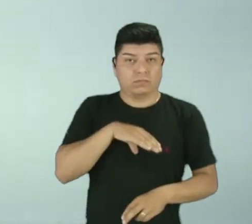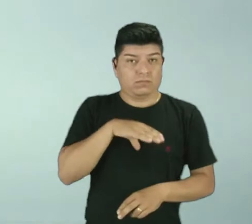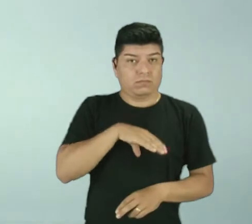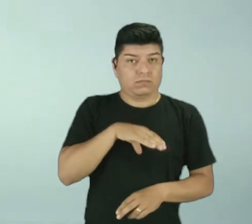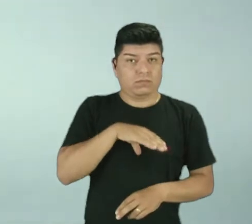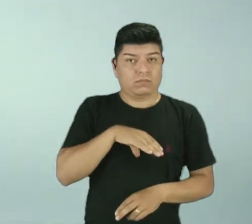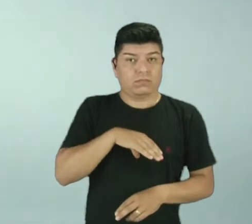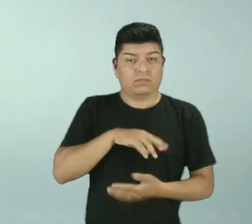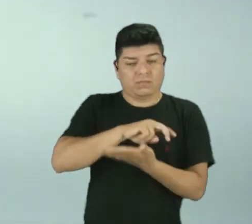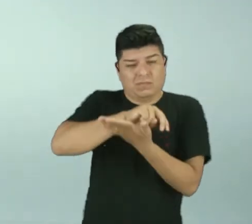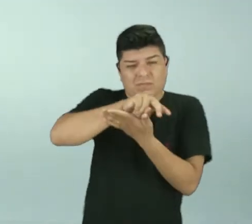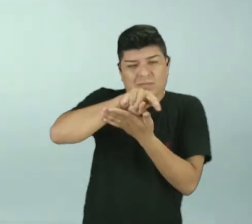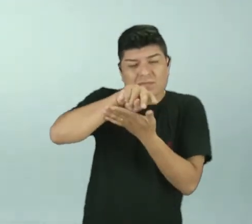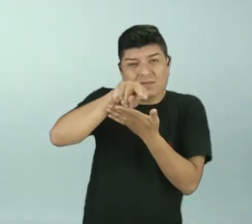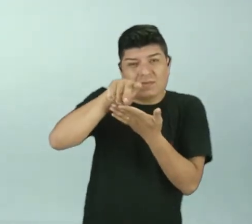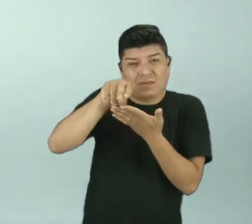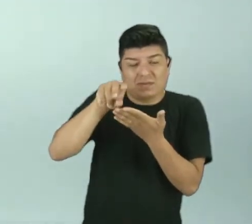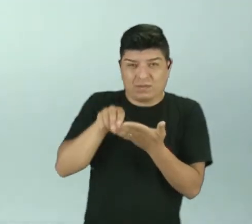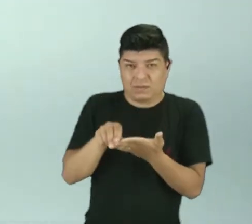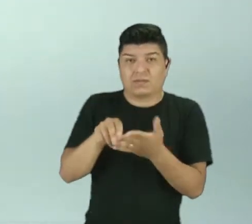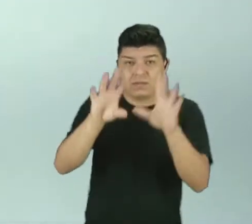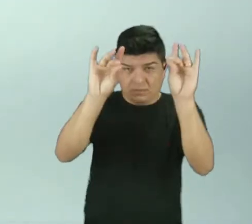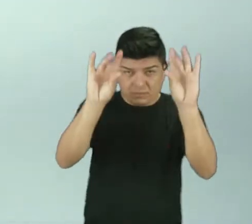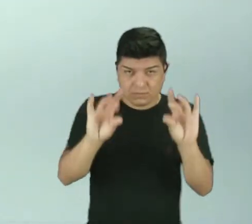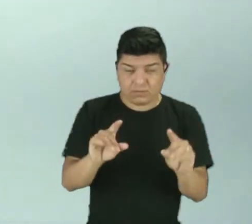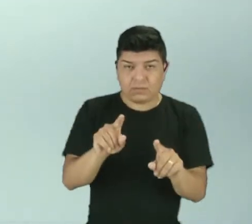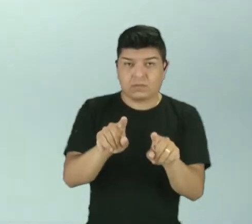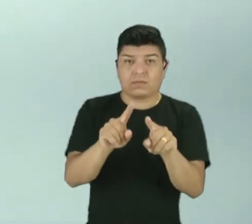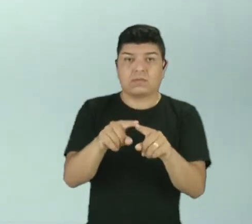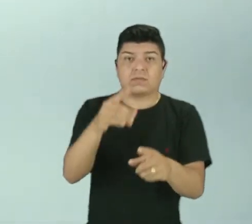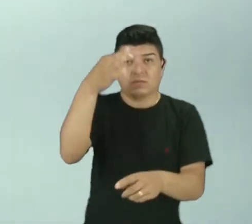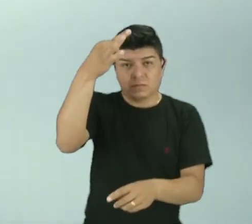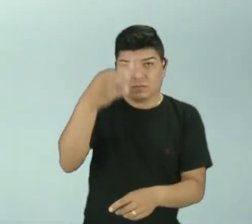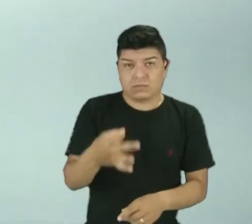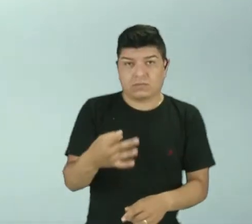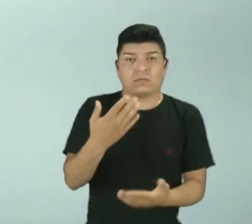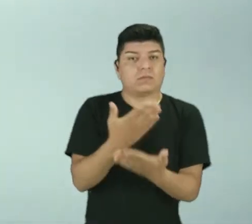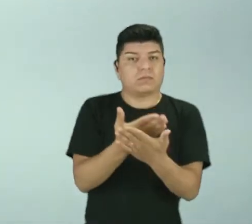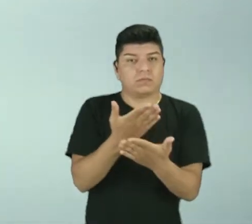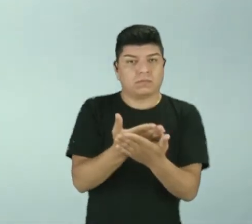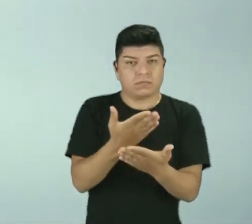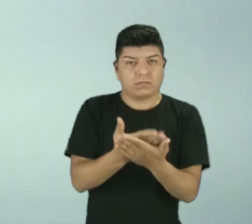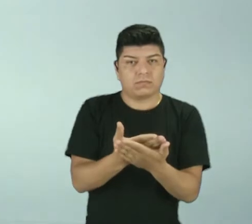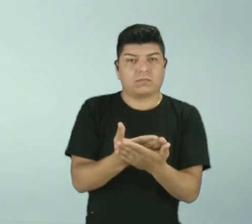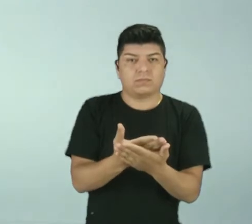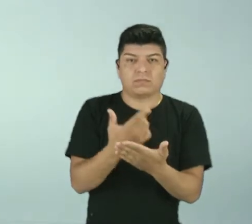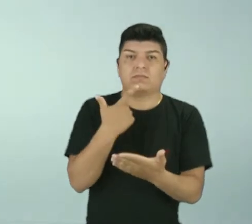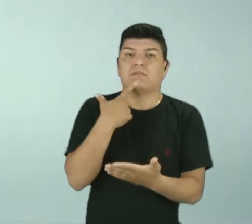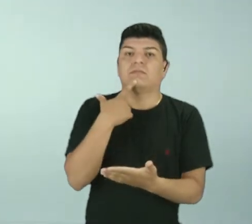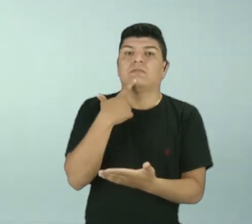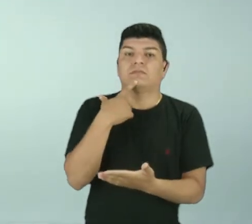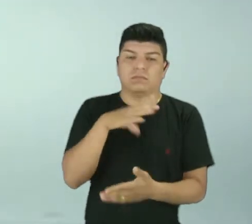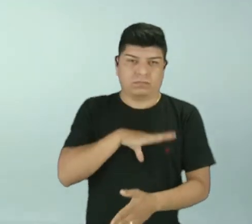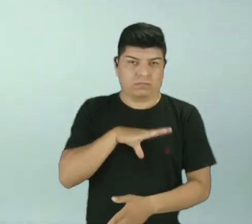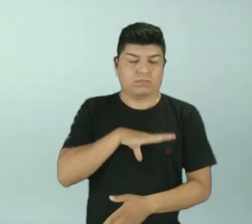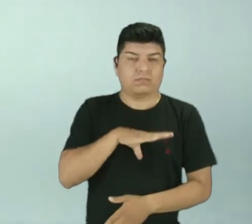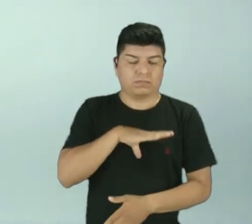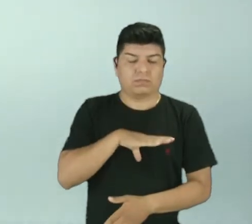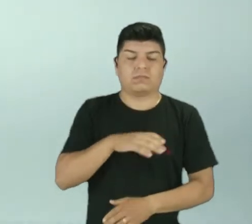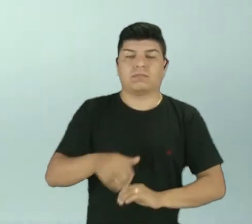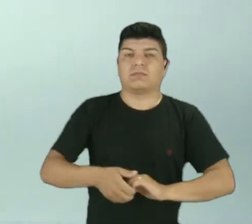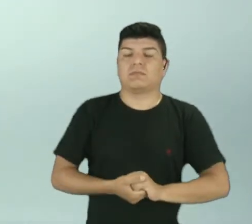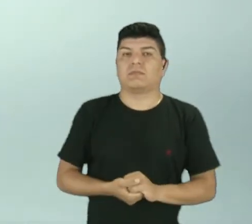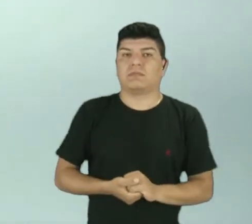nós temos várias classificações, né, que com certeza vocês já estudaram em língua portuguesa. Bom,